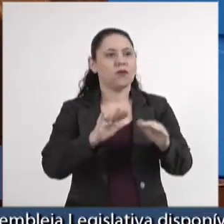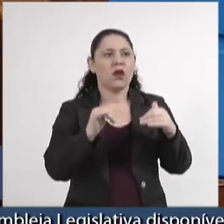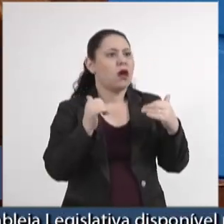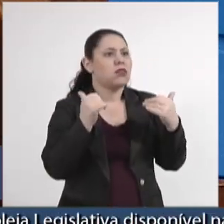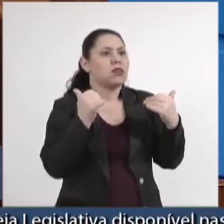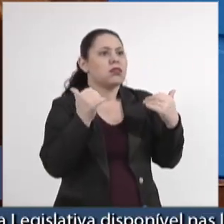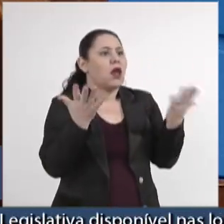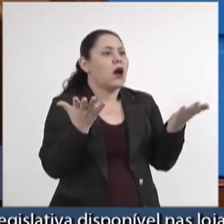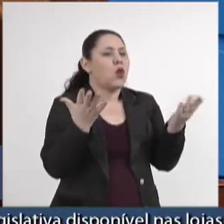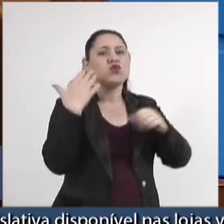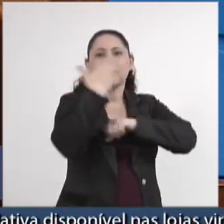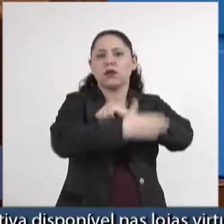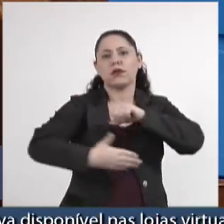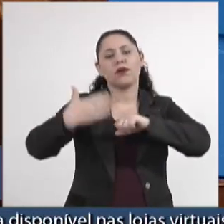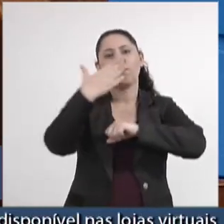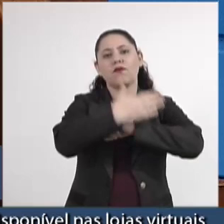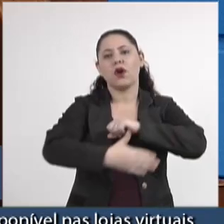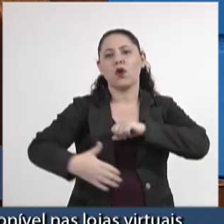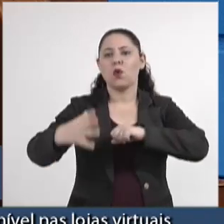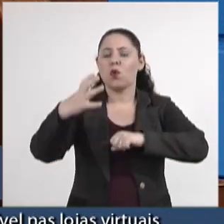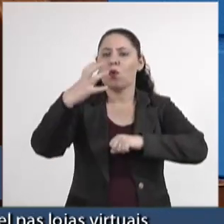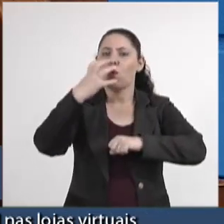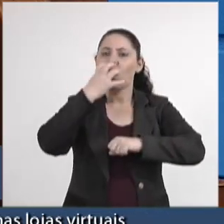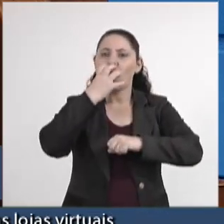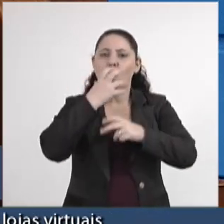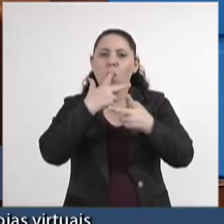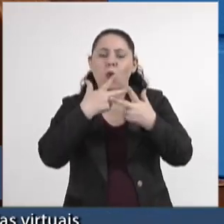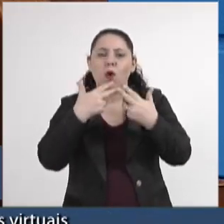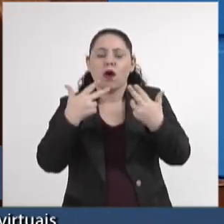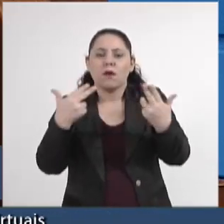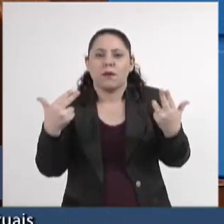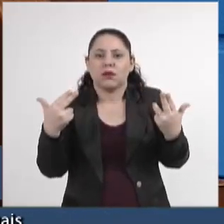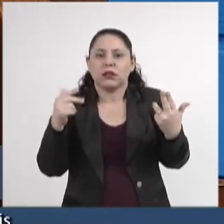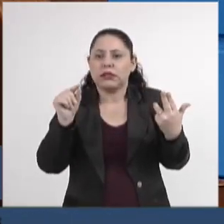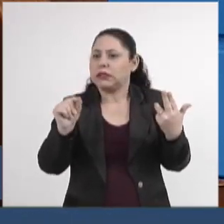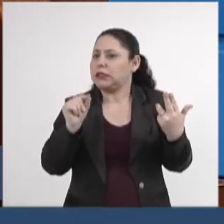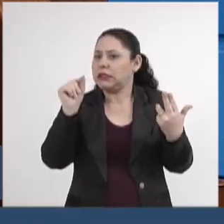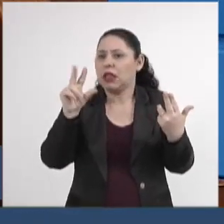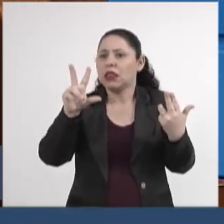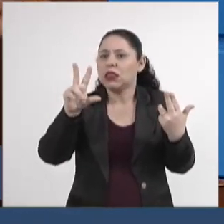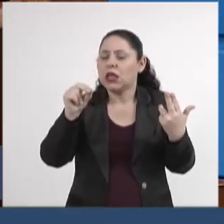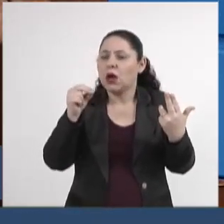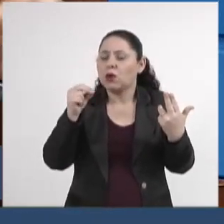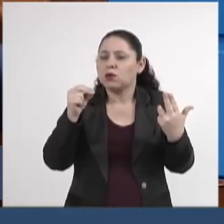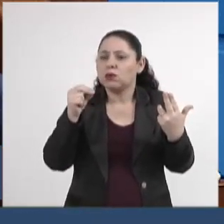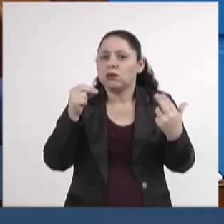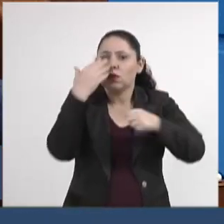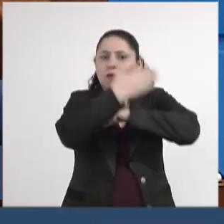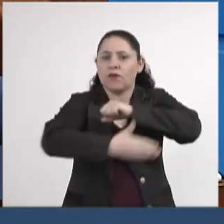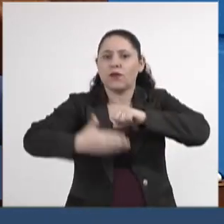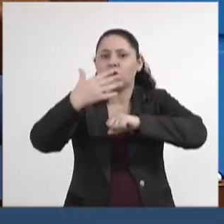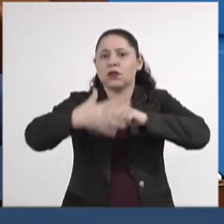os defensores dos animais que não defendem o macaco?